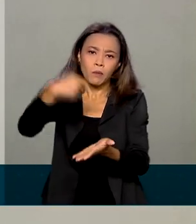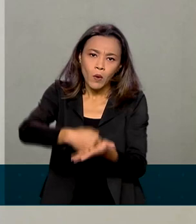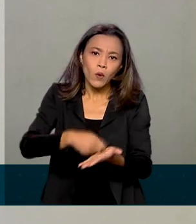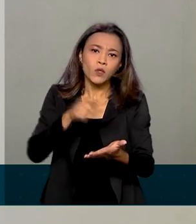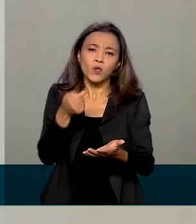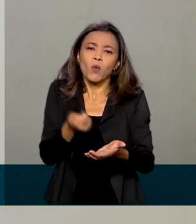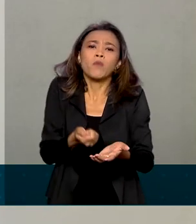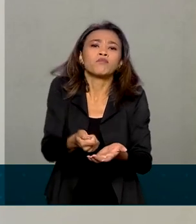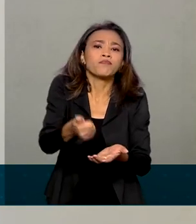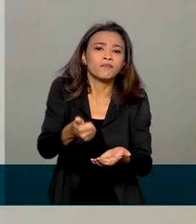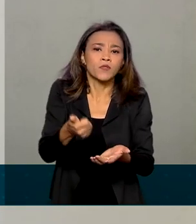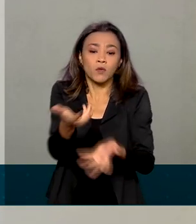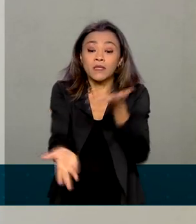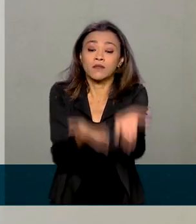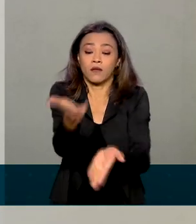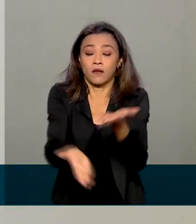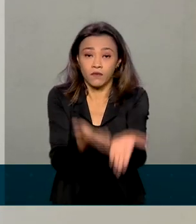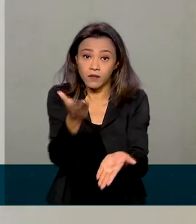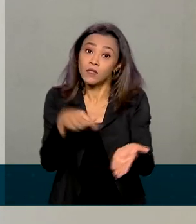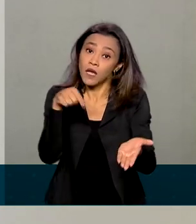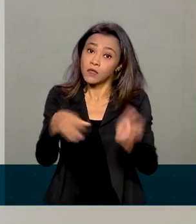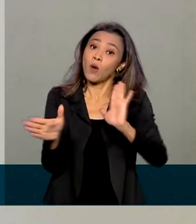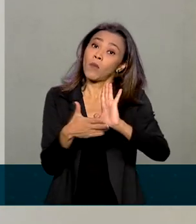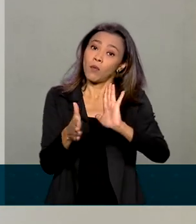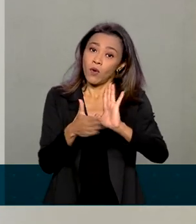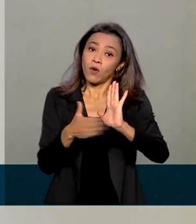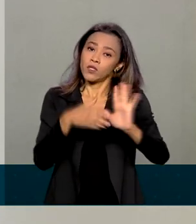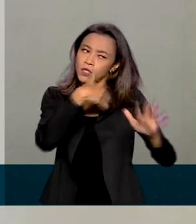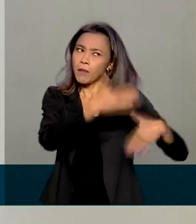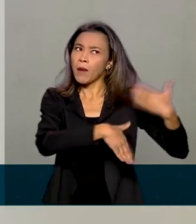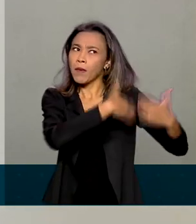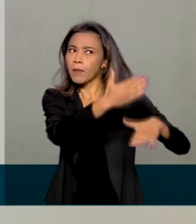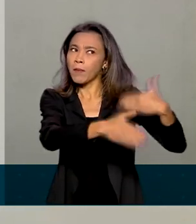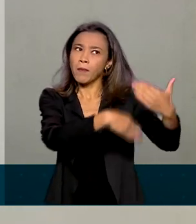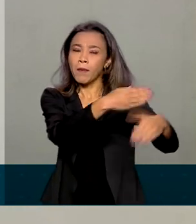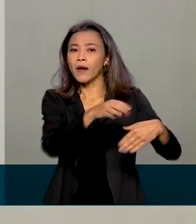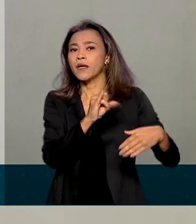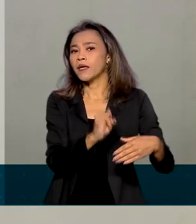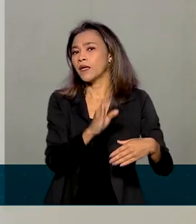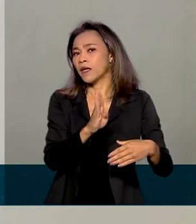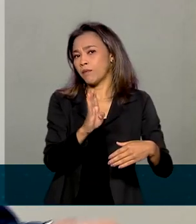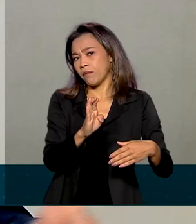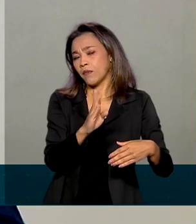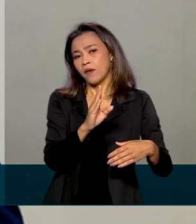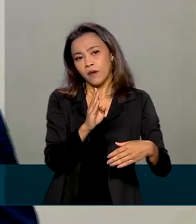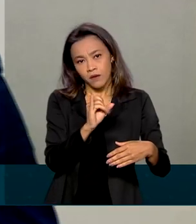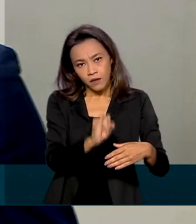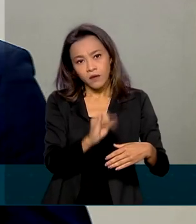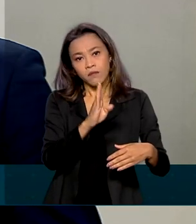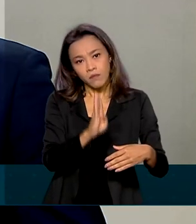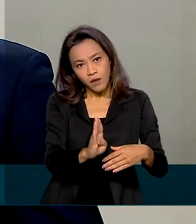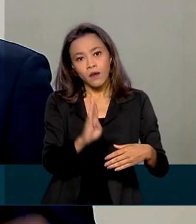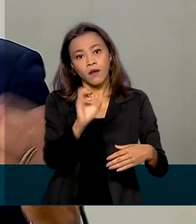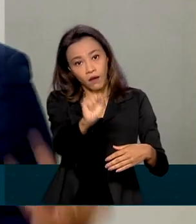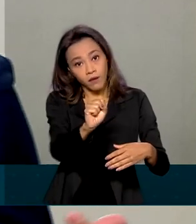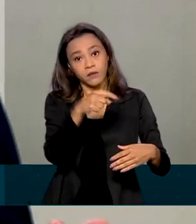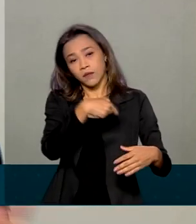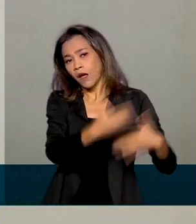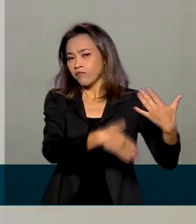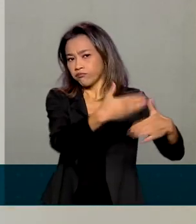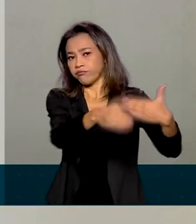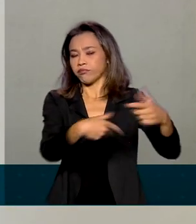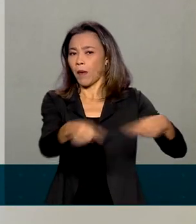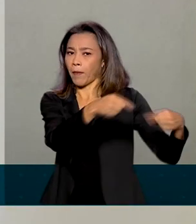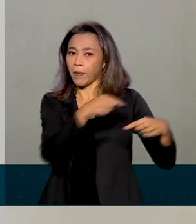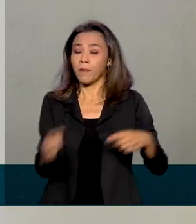serviços e na versão que tramita no Congresso seria então o IBS, imposto sobre bens e serviços. Com o imposto de renda chegamos então a uma segunda